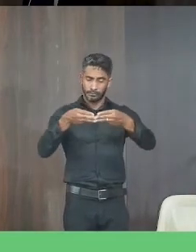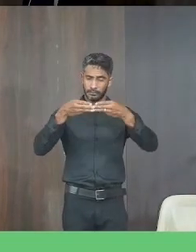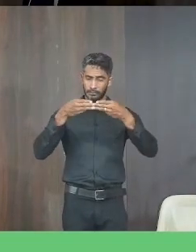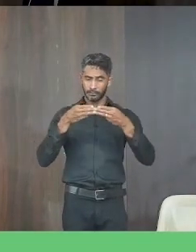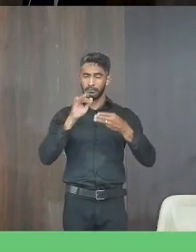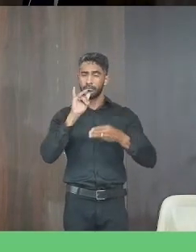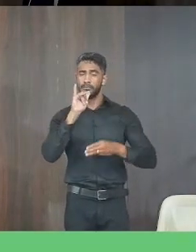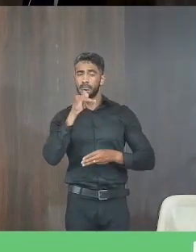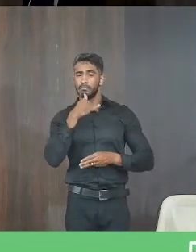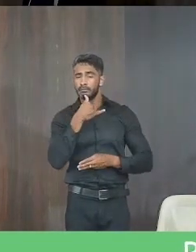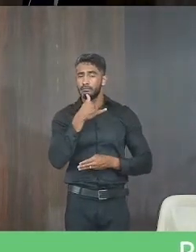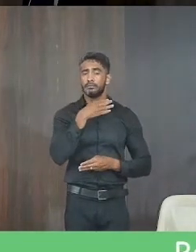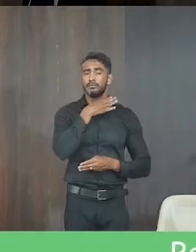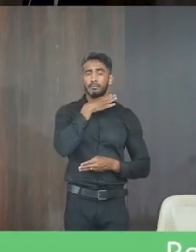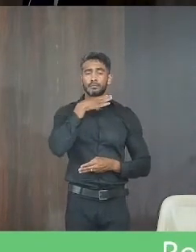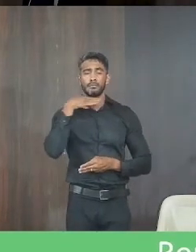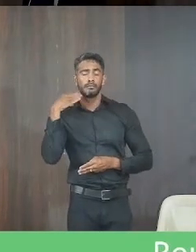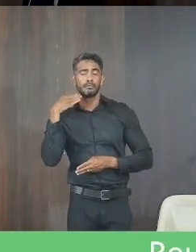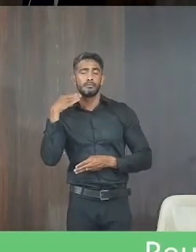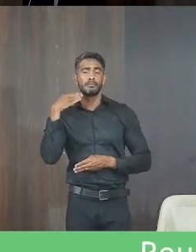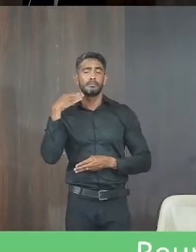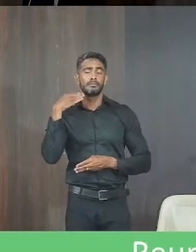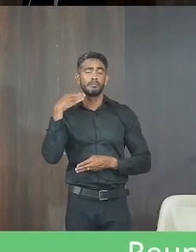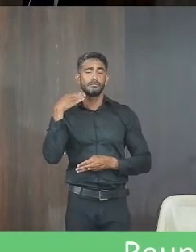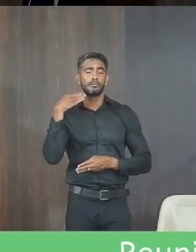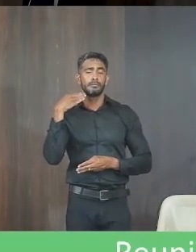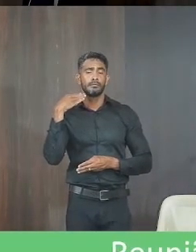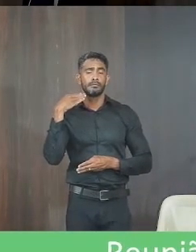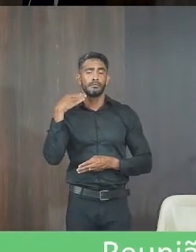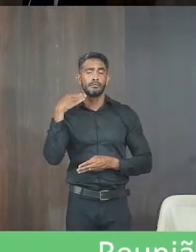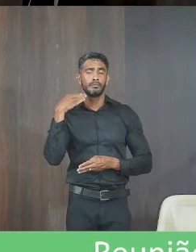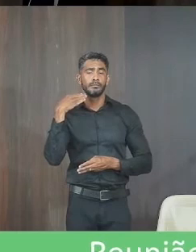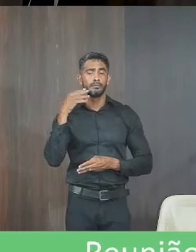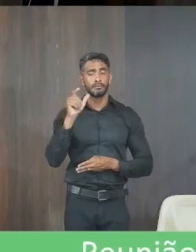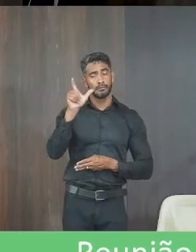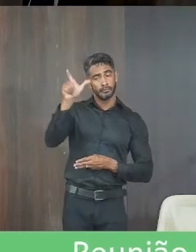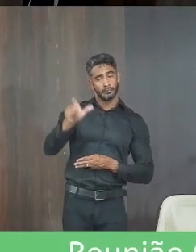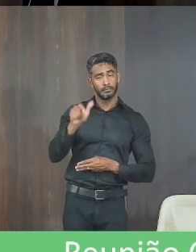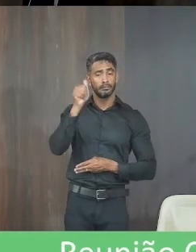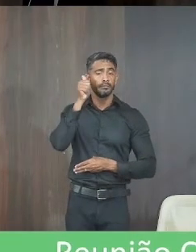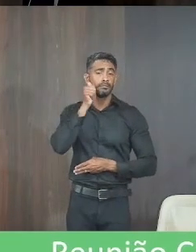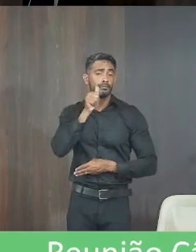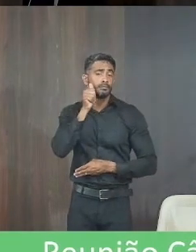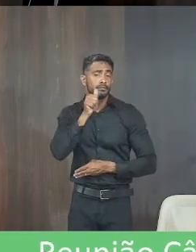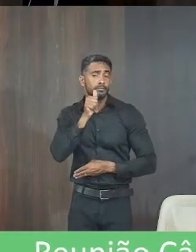com voto de pesar pelo falecimento da senhora